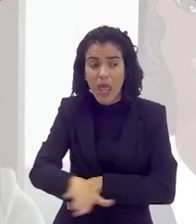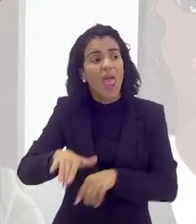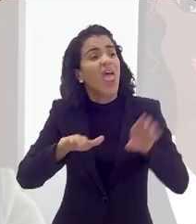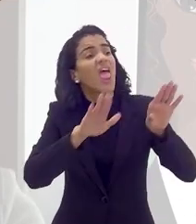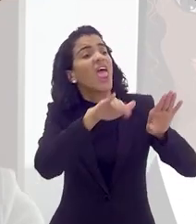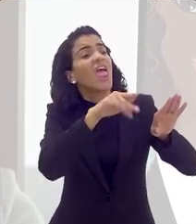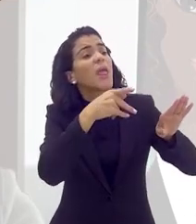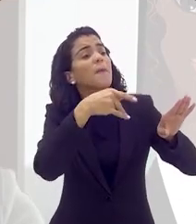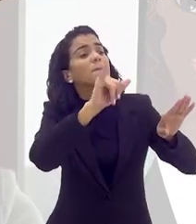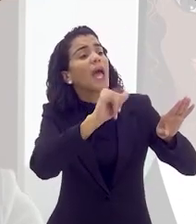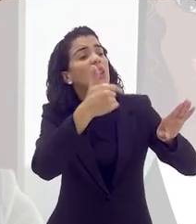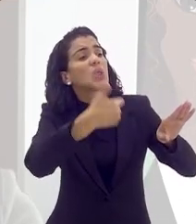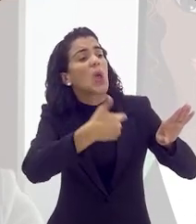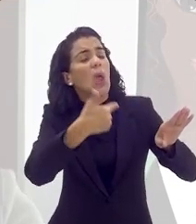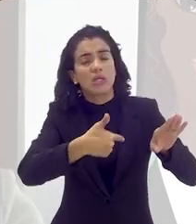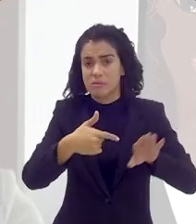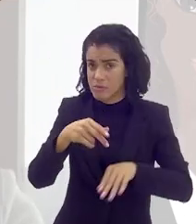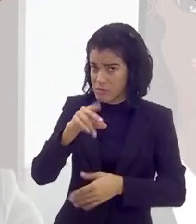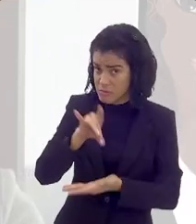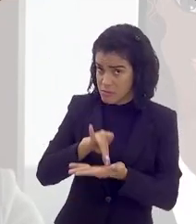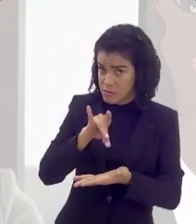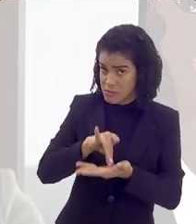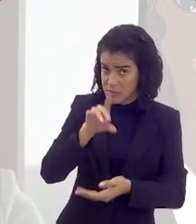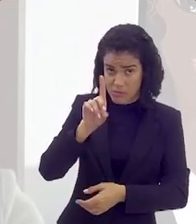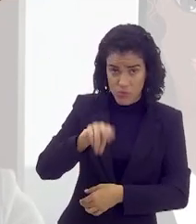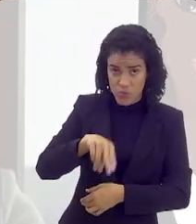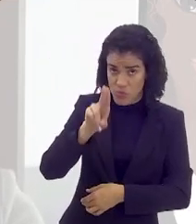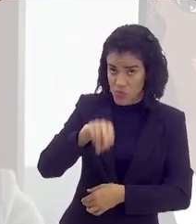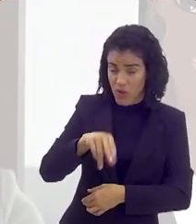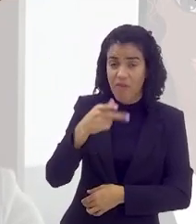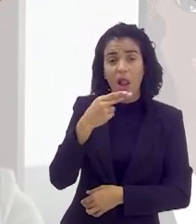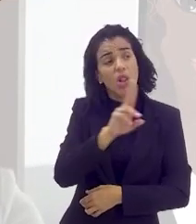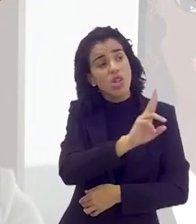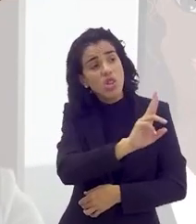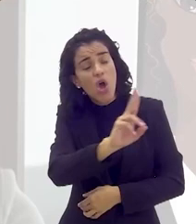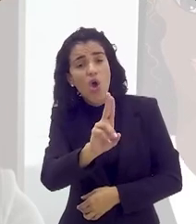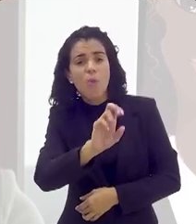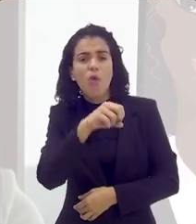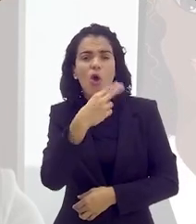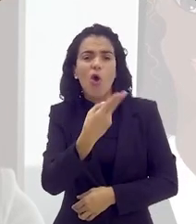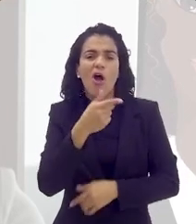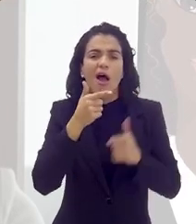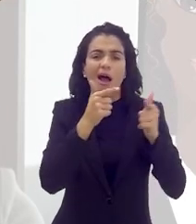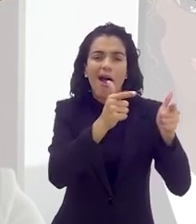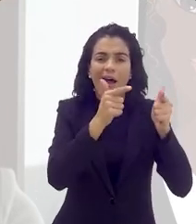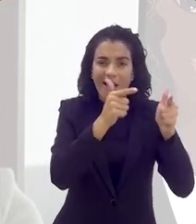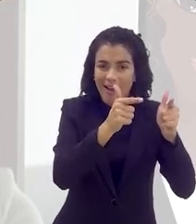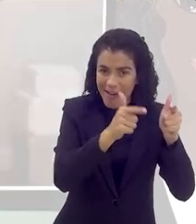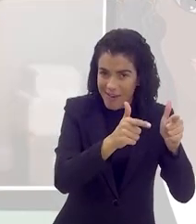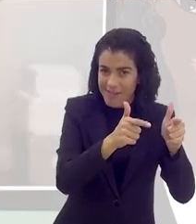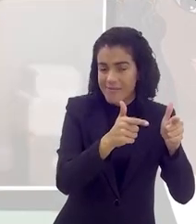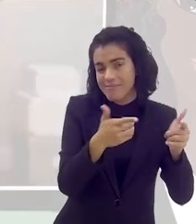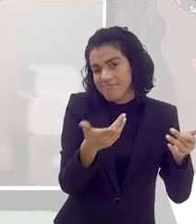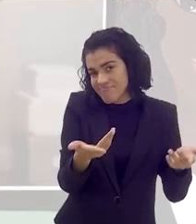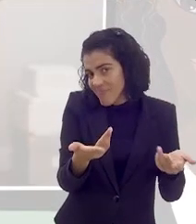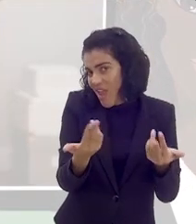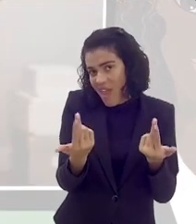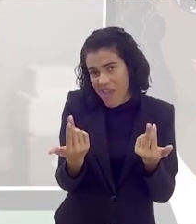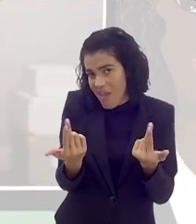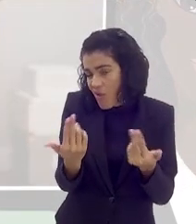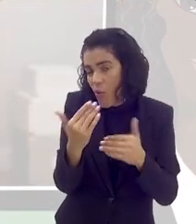as crianças não chamam, ei padrasto, ei madrasto, realmente, chamam ou pelo nome ou por um apelido, então,